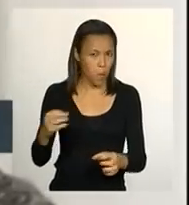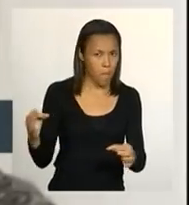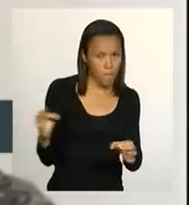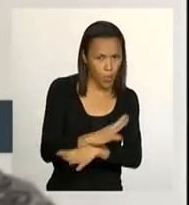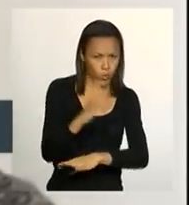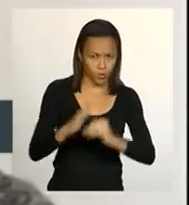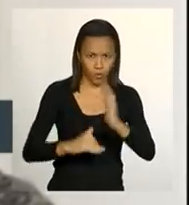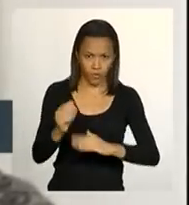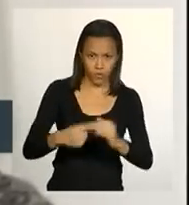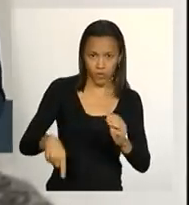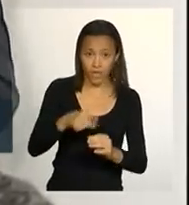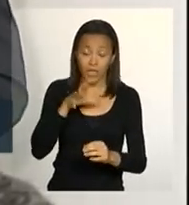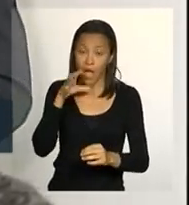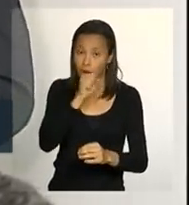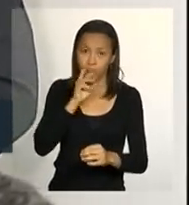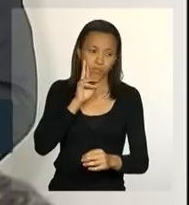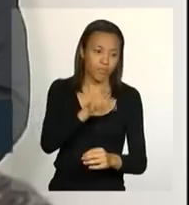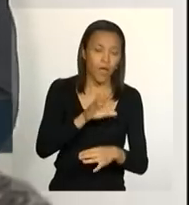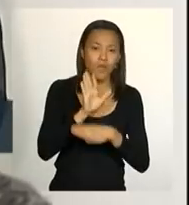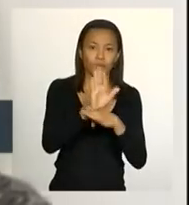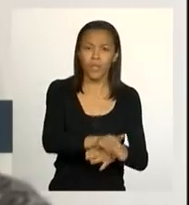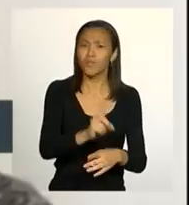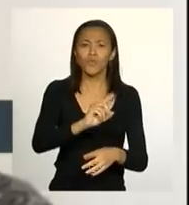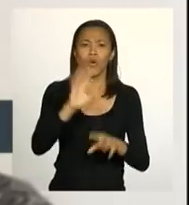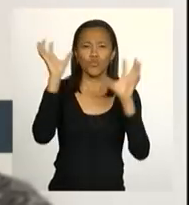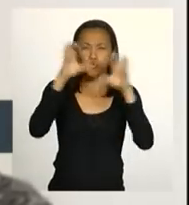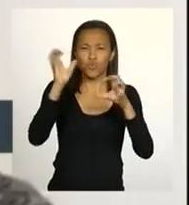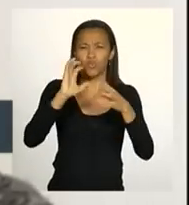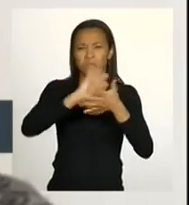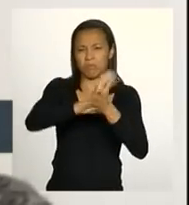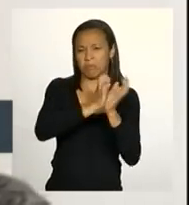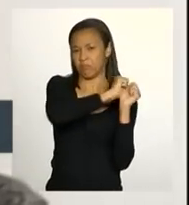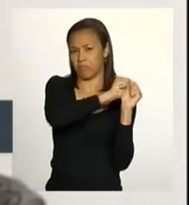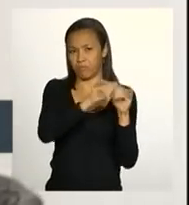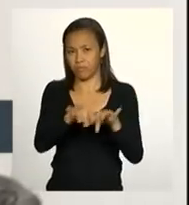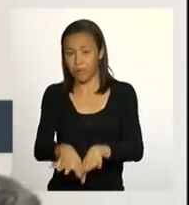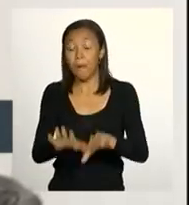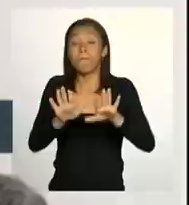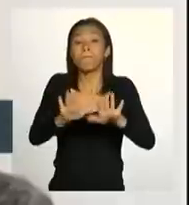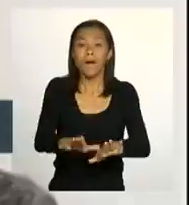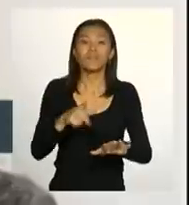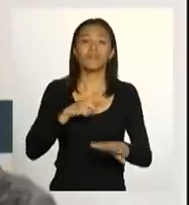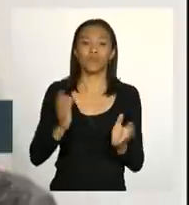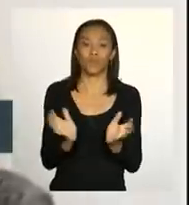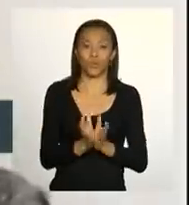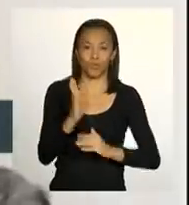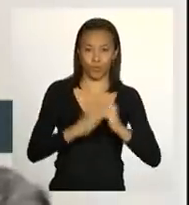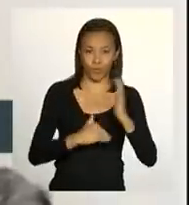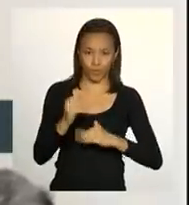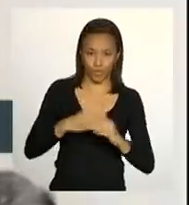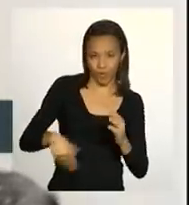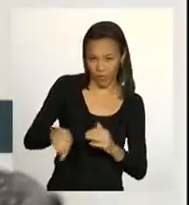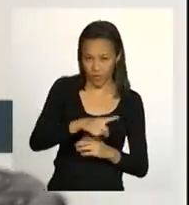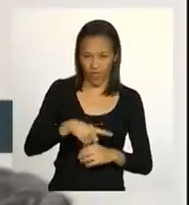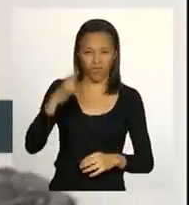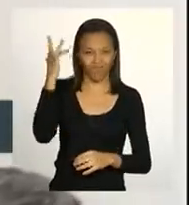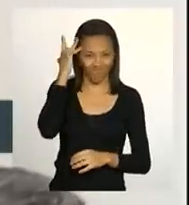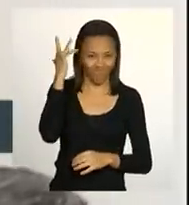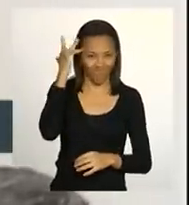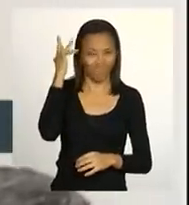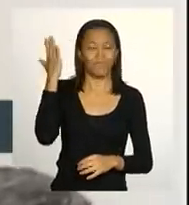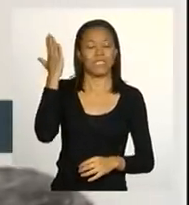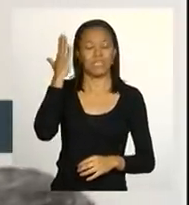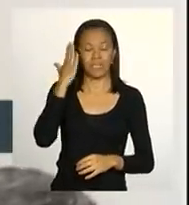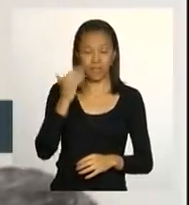resposta, não só para situações de desastres, mas também é uma equipe, nós chamamos uma equipe de elite, preparada também